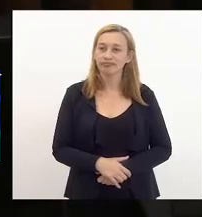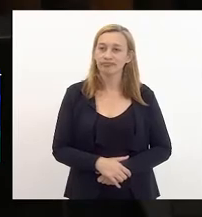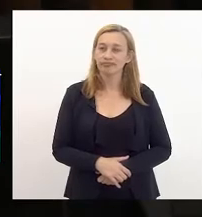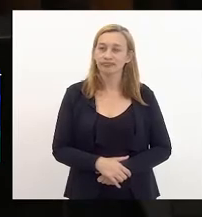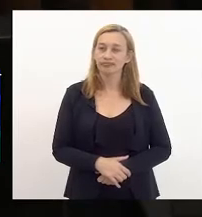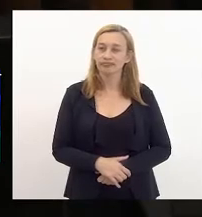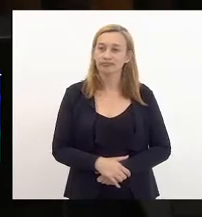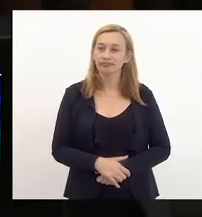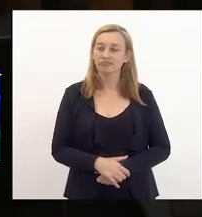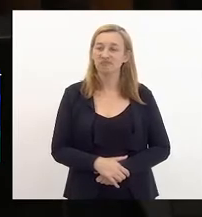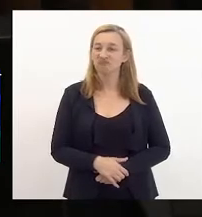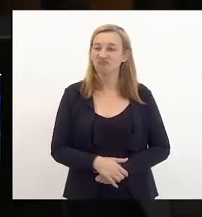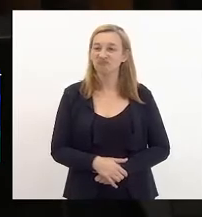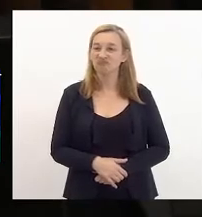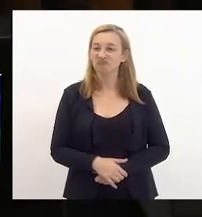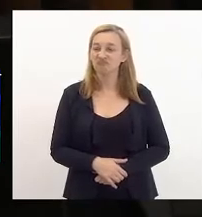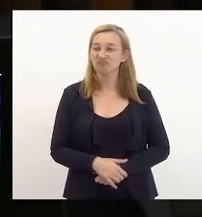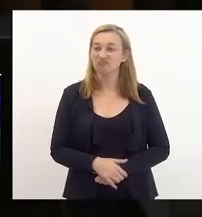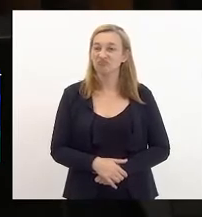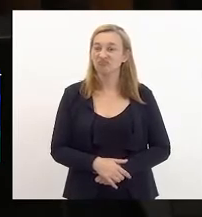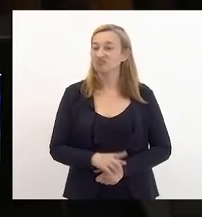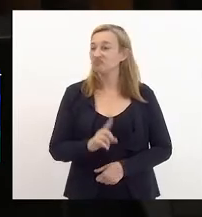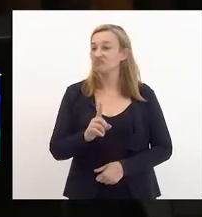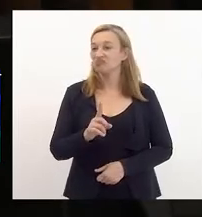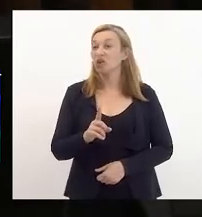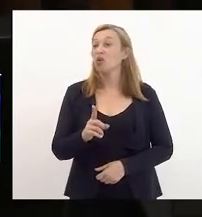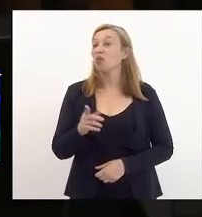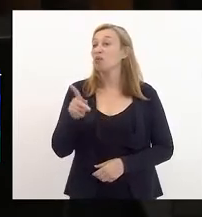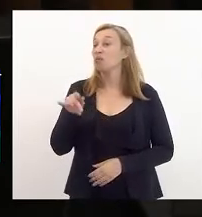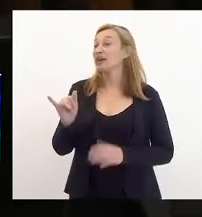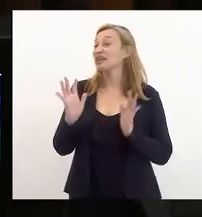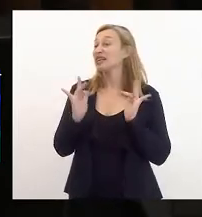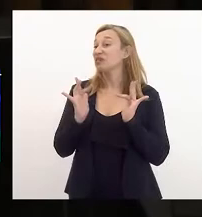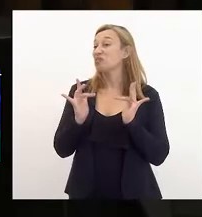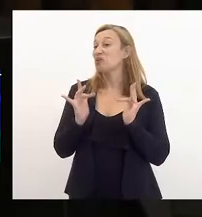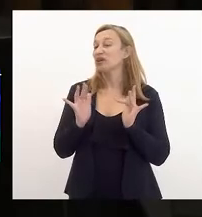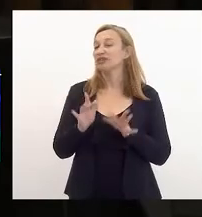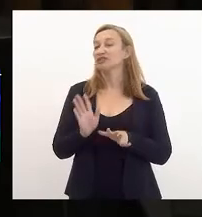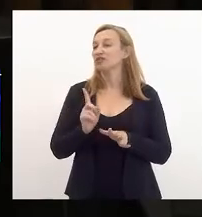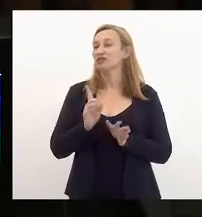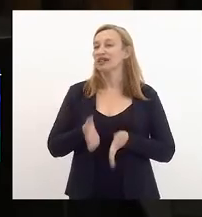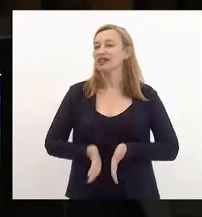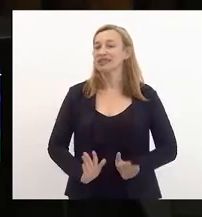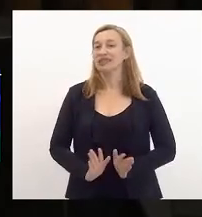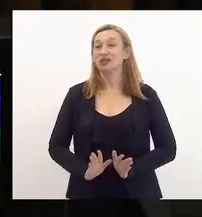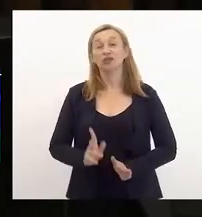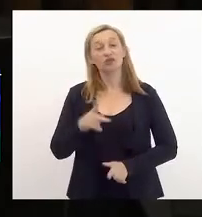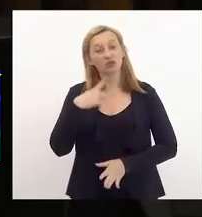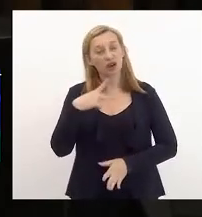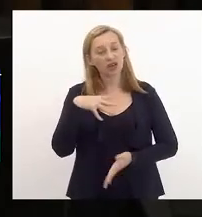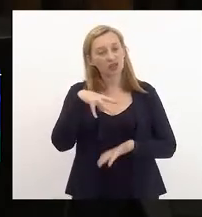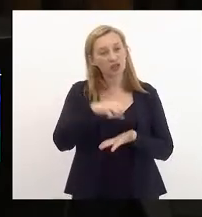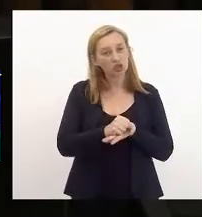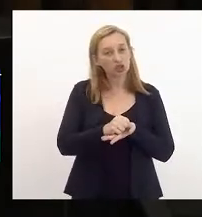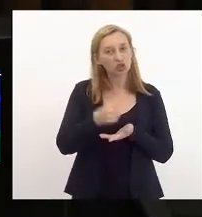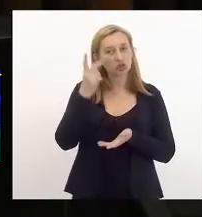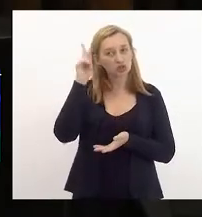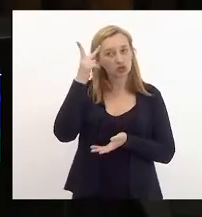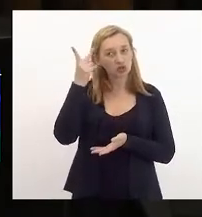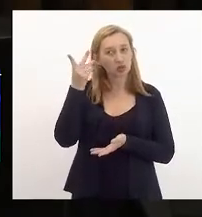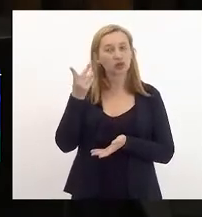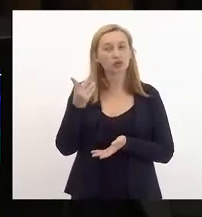Nem nascendo, os pais ainda estavam namorando, mas só estou fazendo o registro histórico dessas